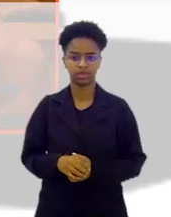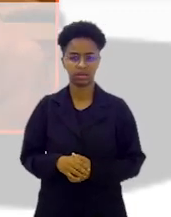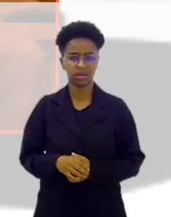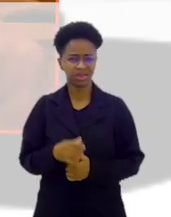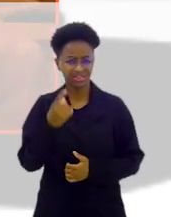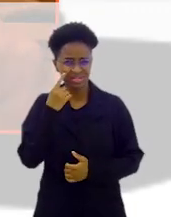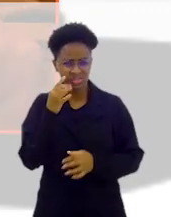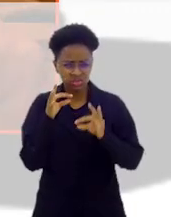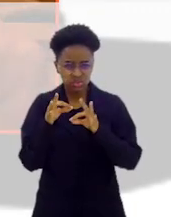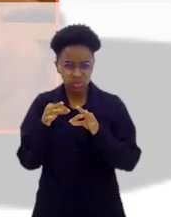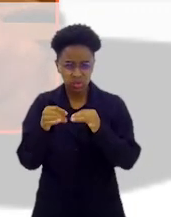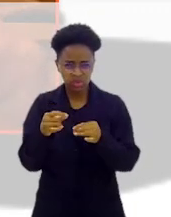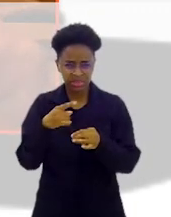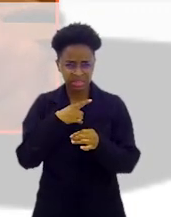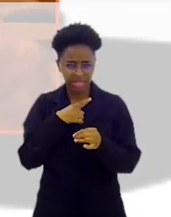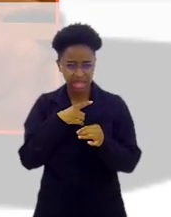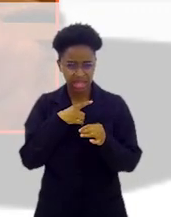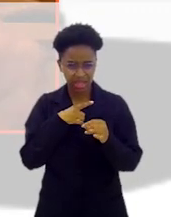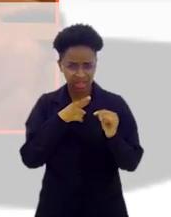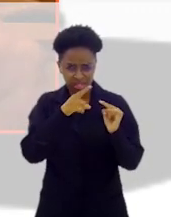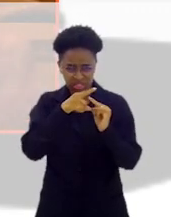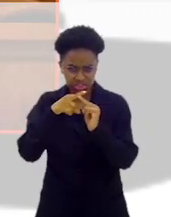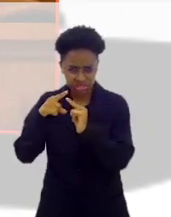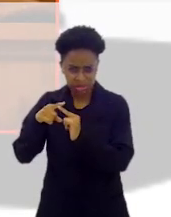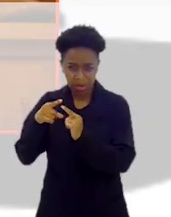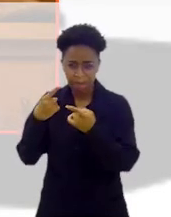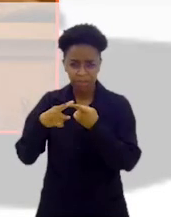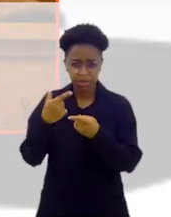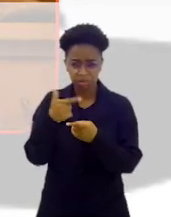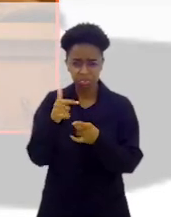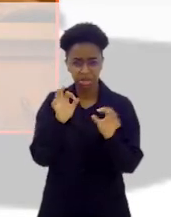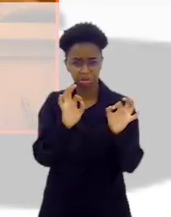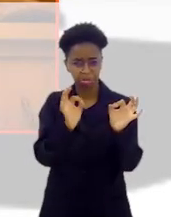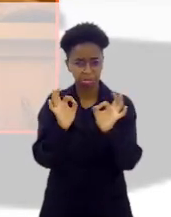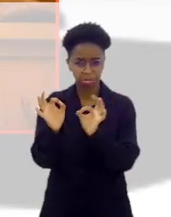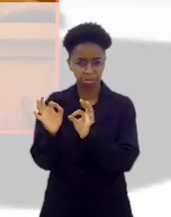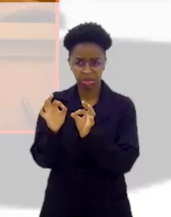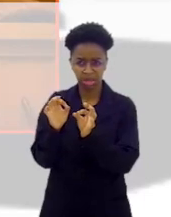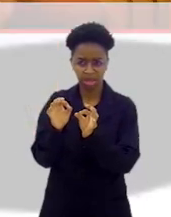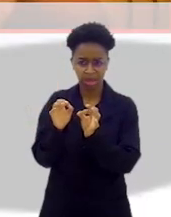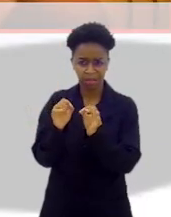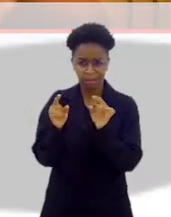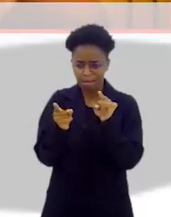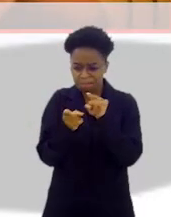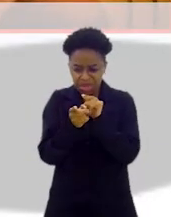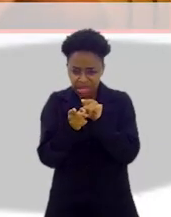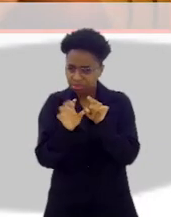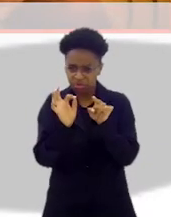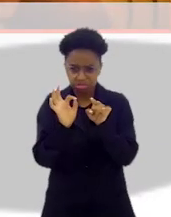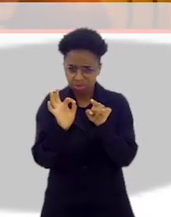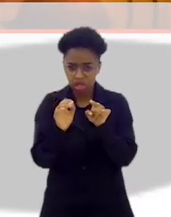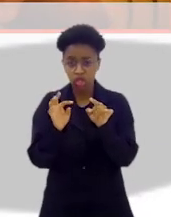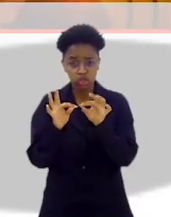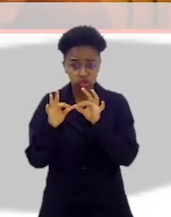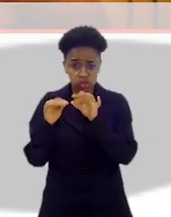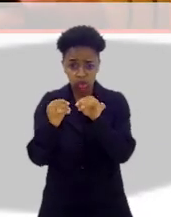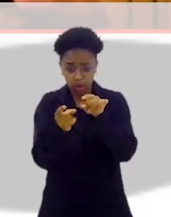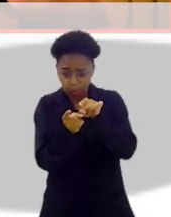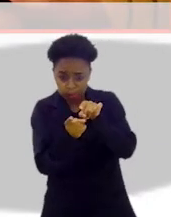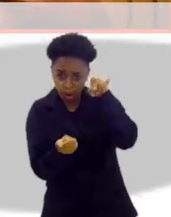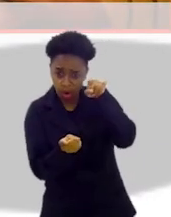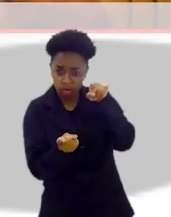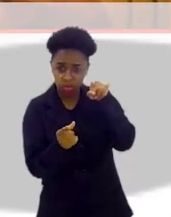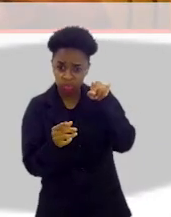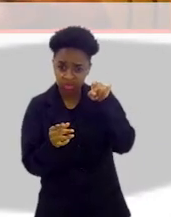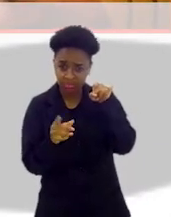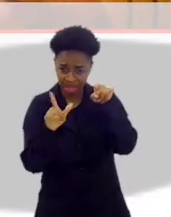Mas, escuta, todos têm esse calibre. Até agora, não pegamos um livro, assim, de pequeno nem médio porte. Todos são